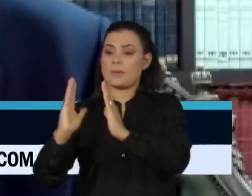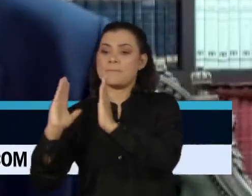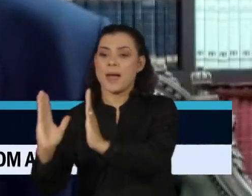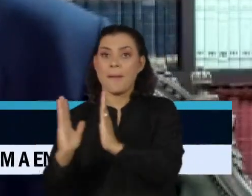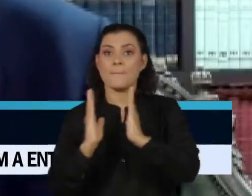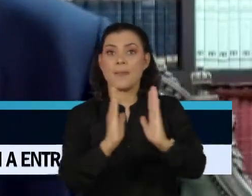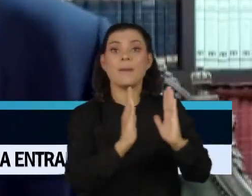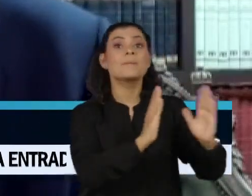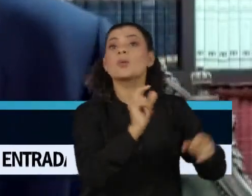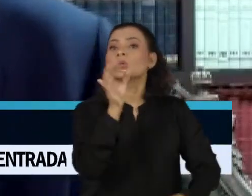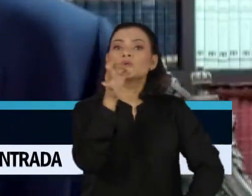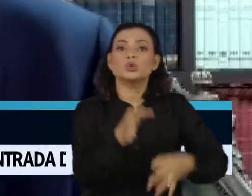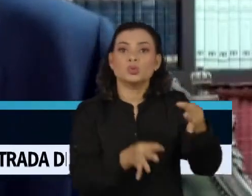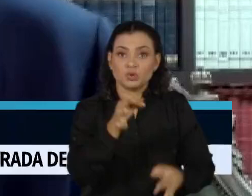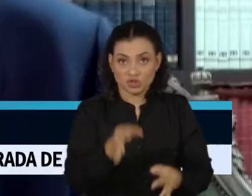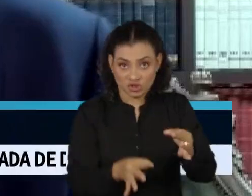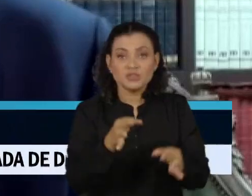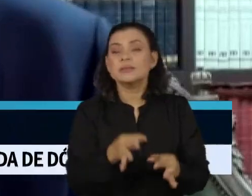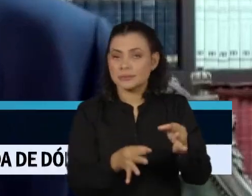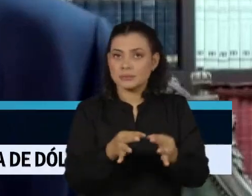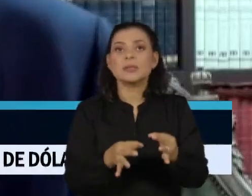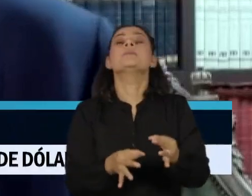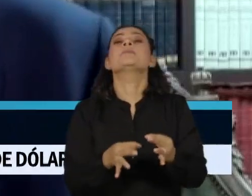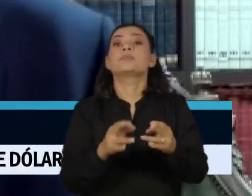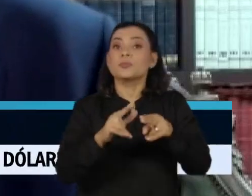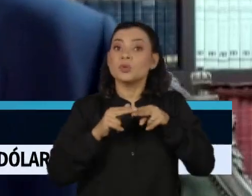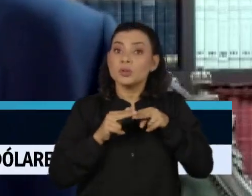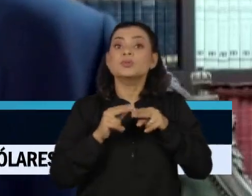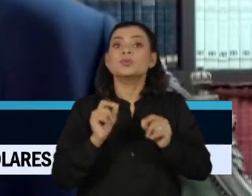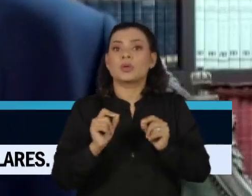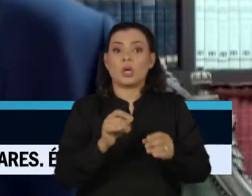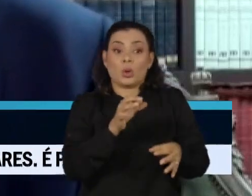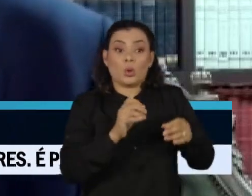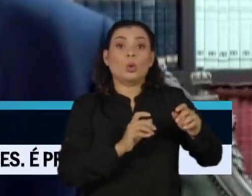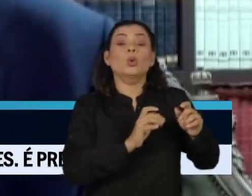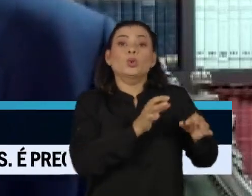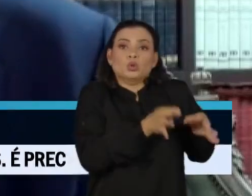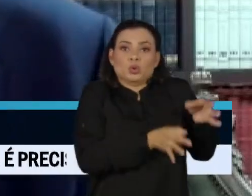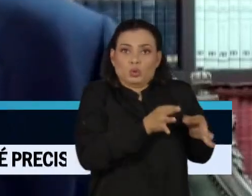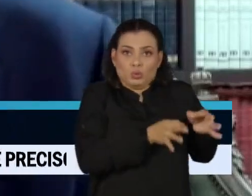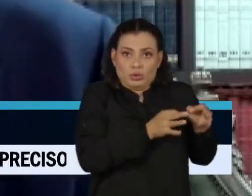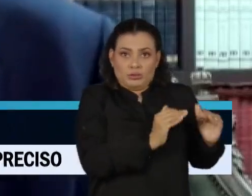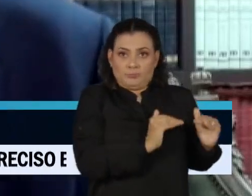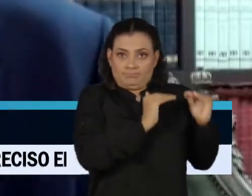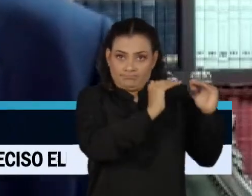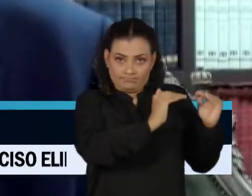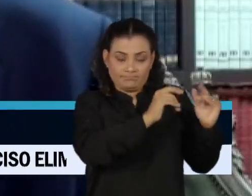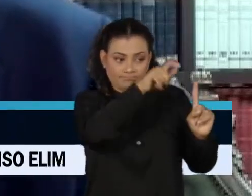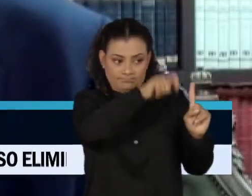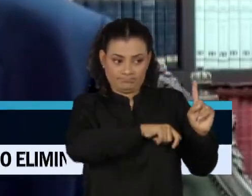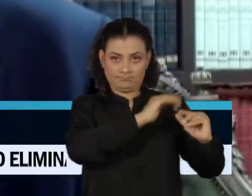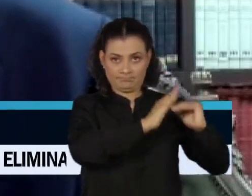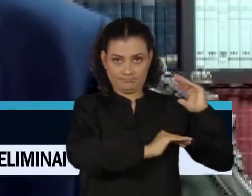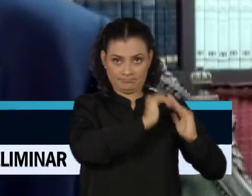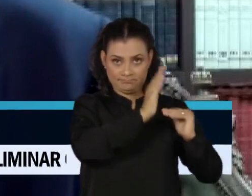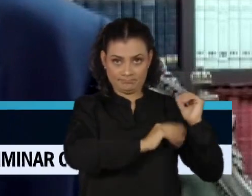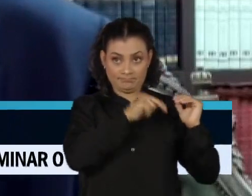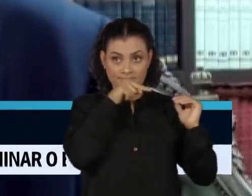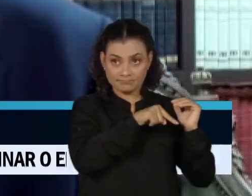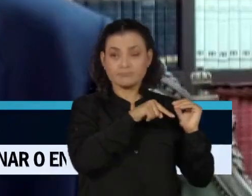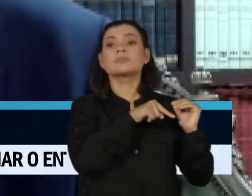chamada justiça comum e o juiz natural, ou seja, aquele juiz constitucional, pelo que se